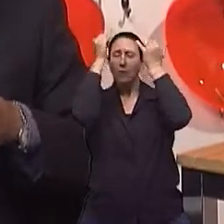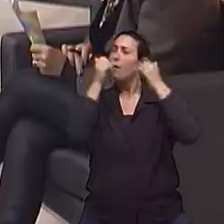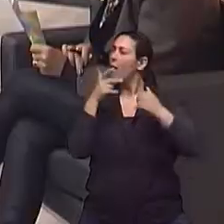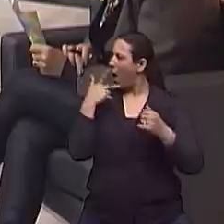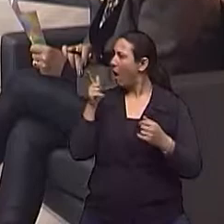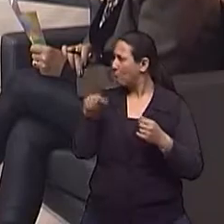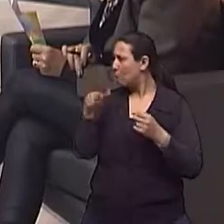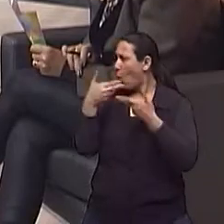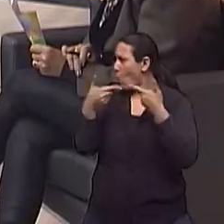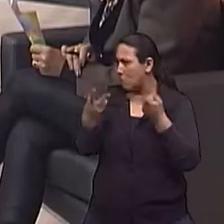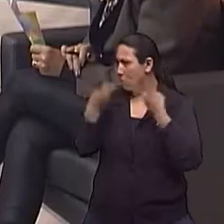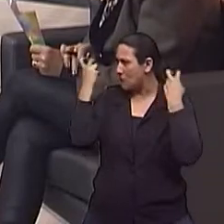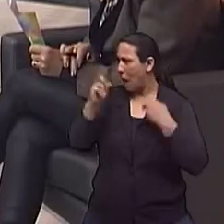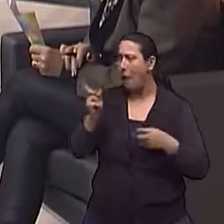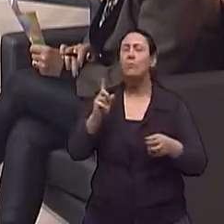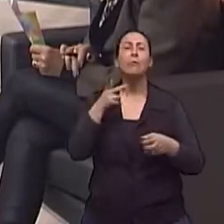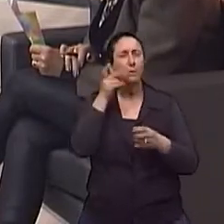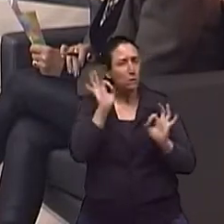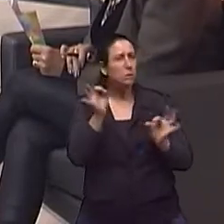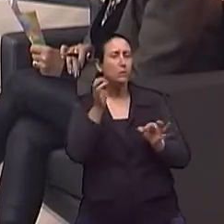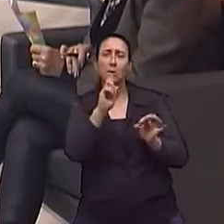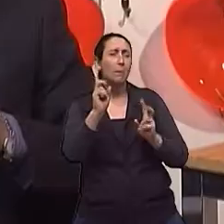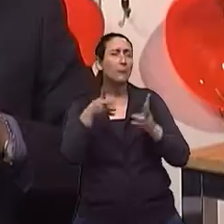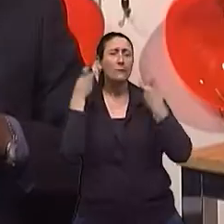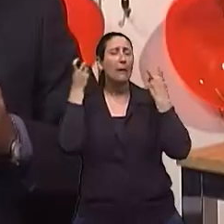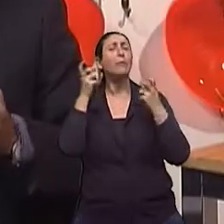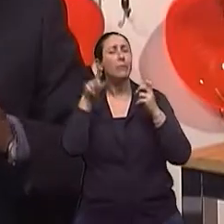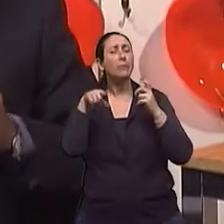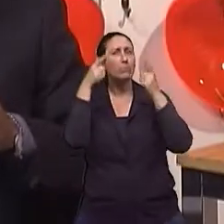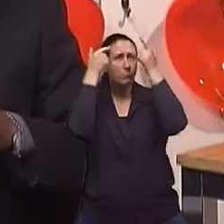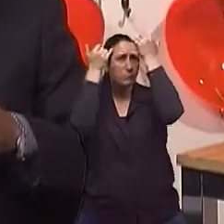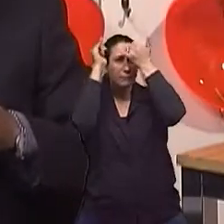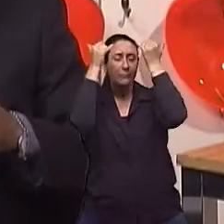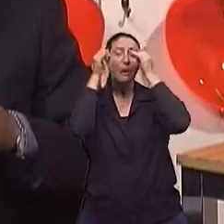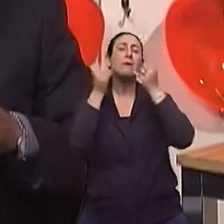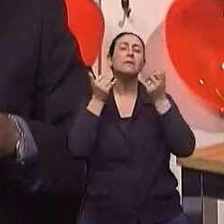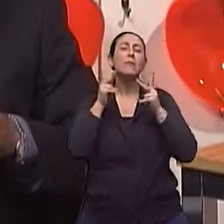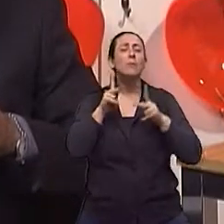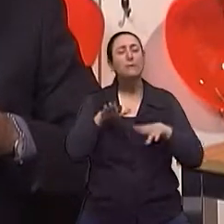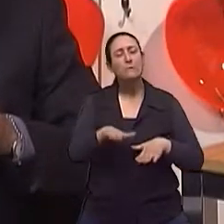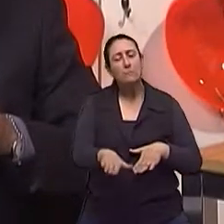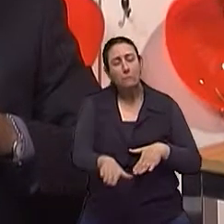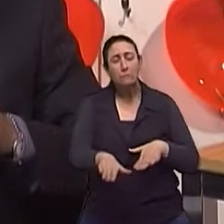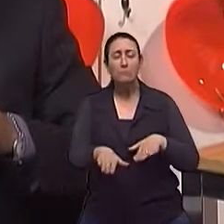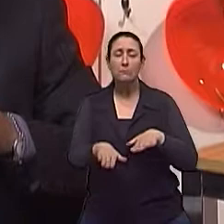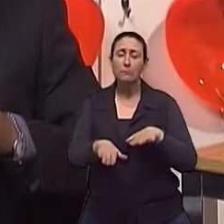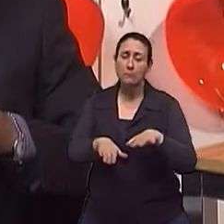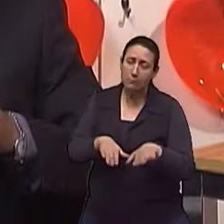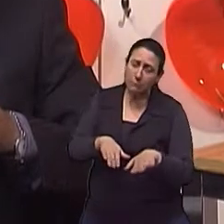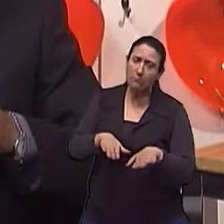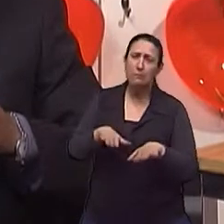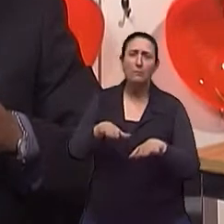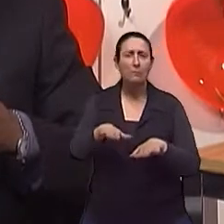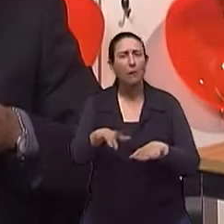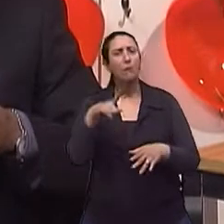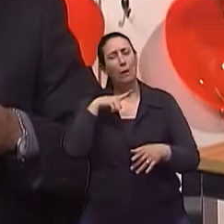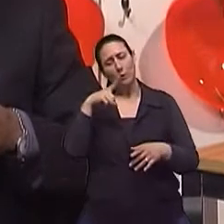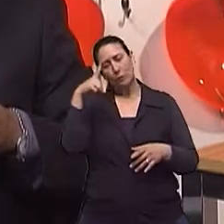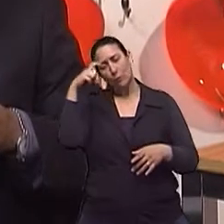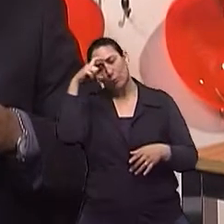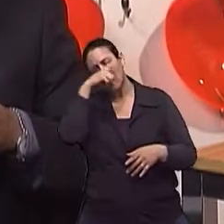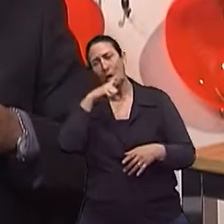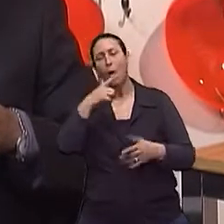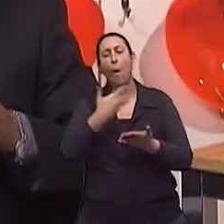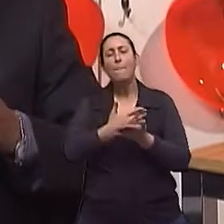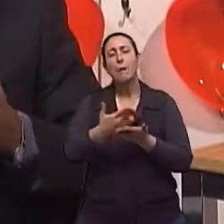imperceptíveis. Exato. Cada um deles, isoladamente, são imperceptíveis. Mas devagarinho, a pessoa começa a caminhar arrastando os pés, né? Tem dificuldade, começa a